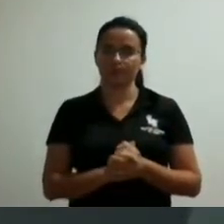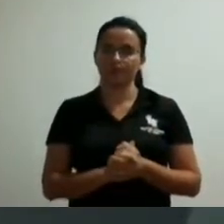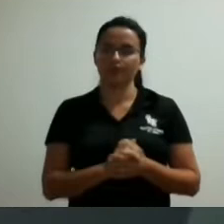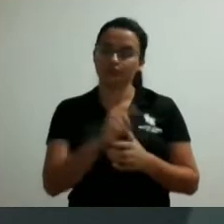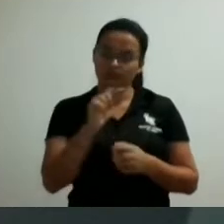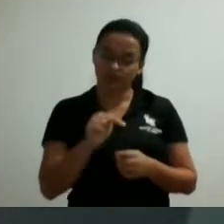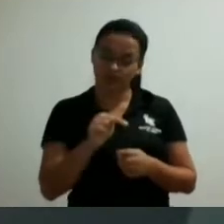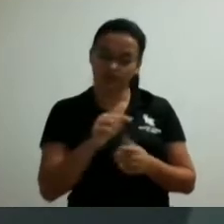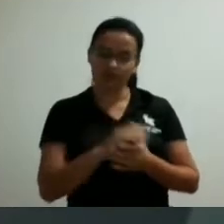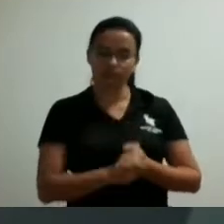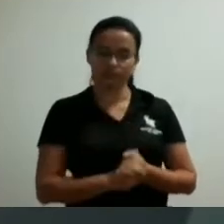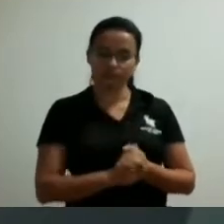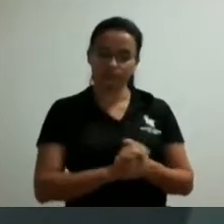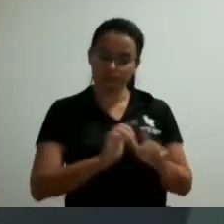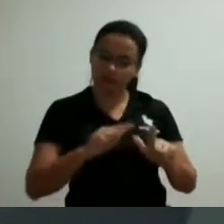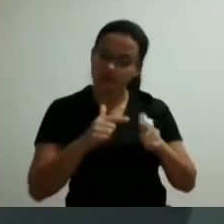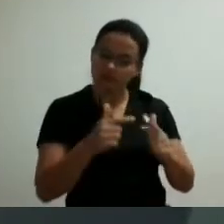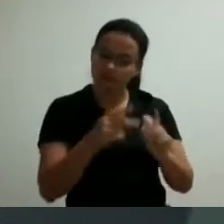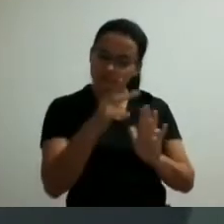vereador